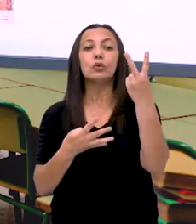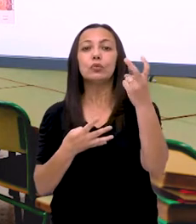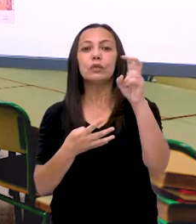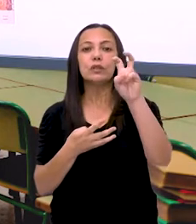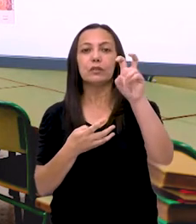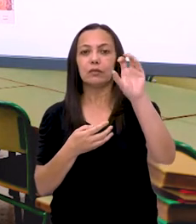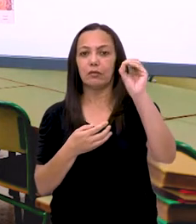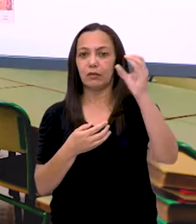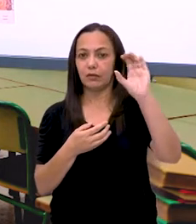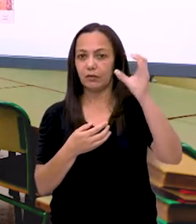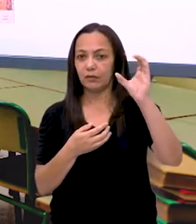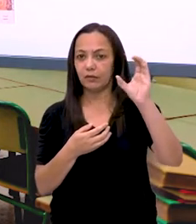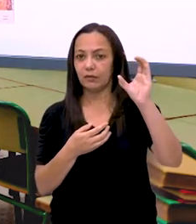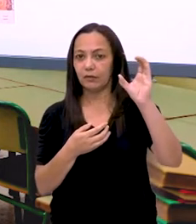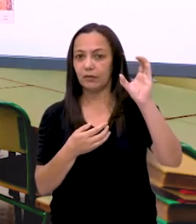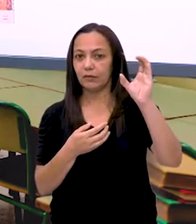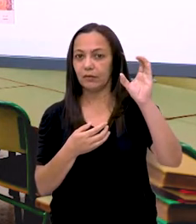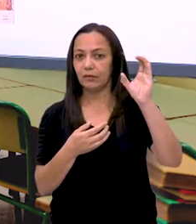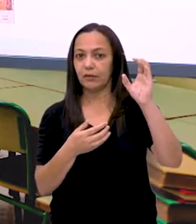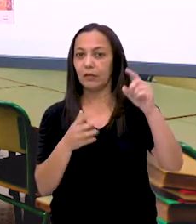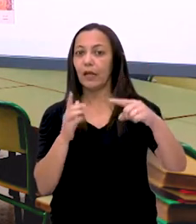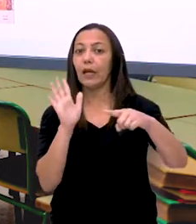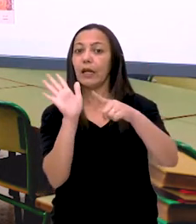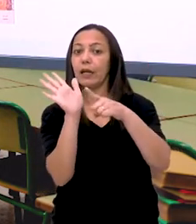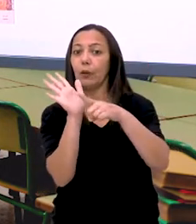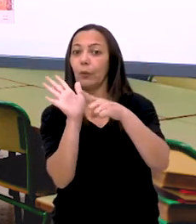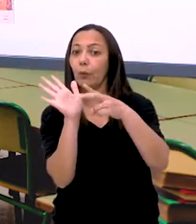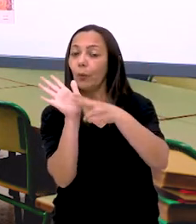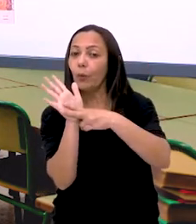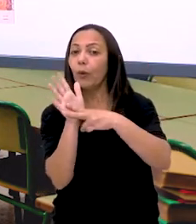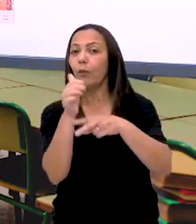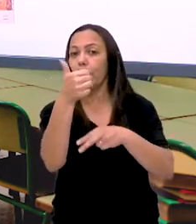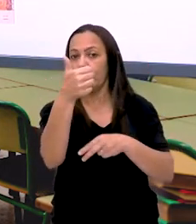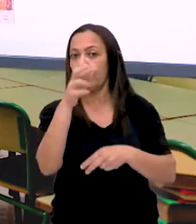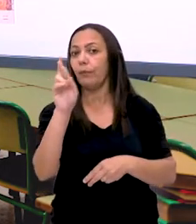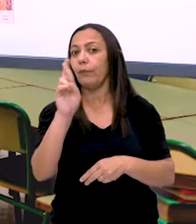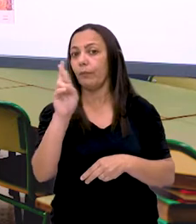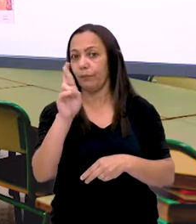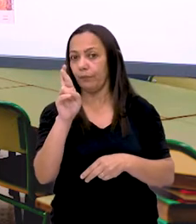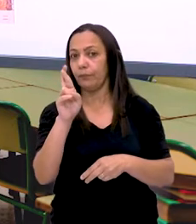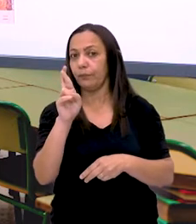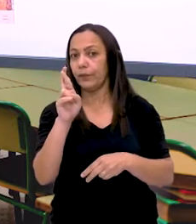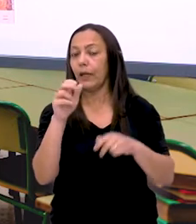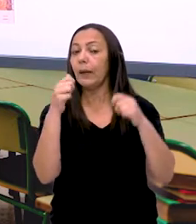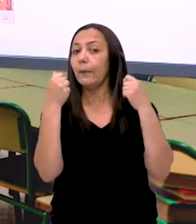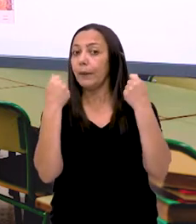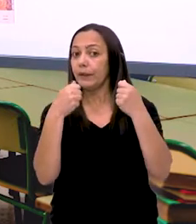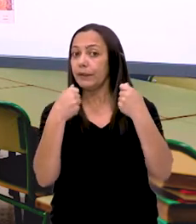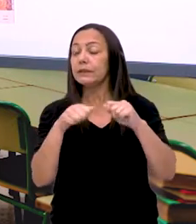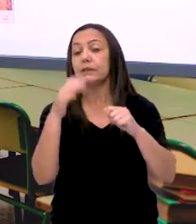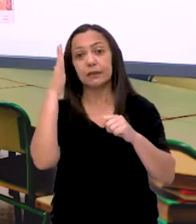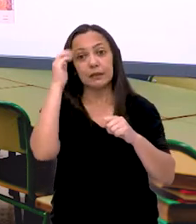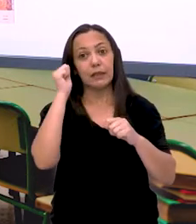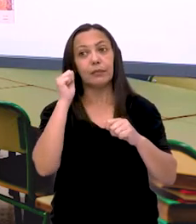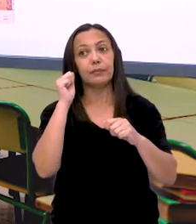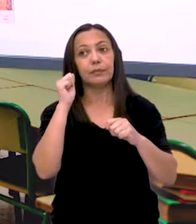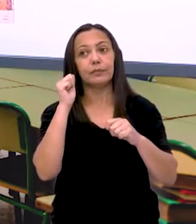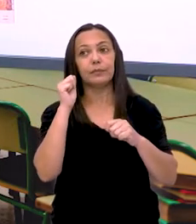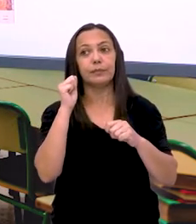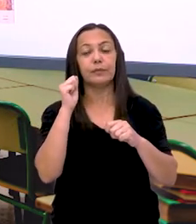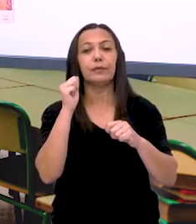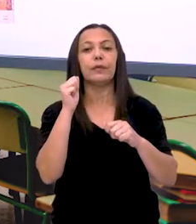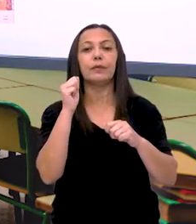moedas de 50 centavos também equivale a 1 de 1 real. É interessante a gente saber fazer essa troca.